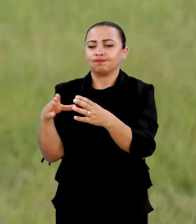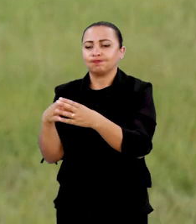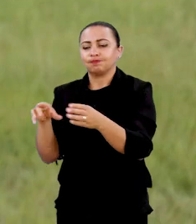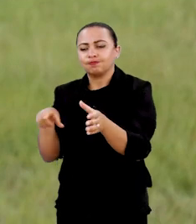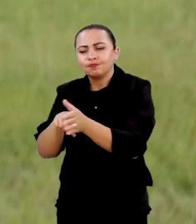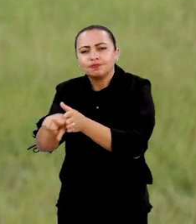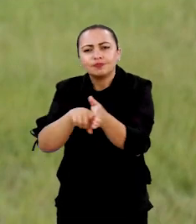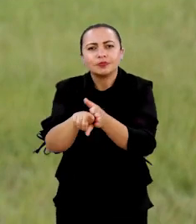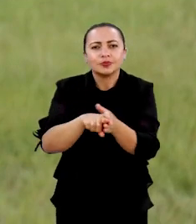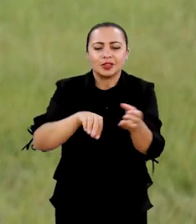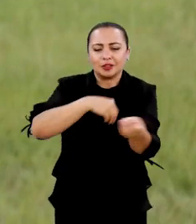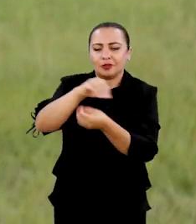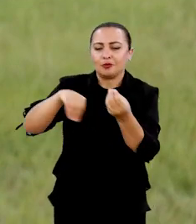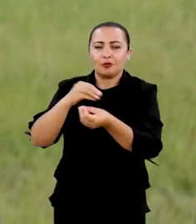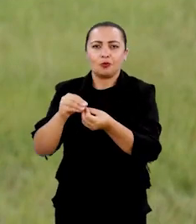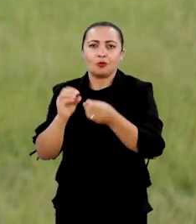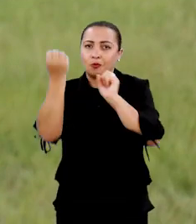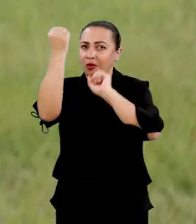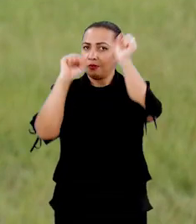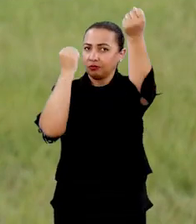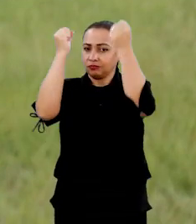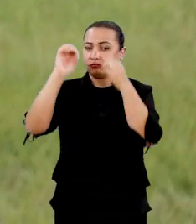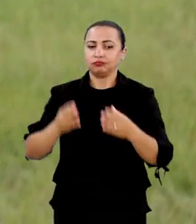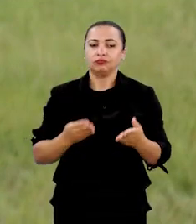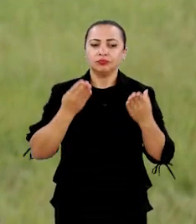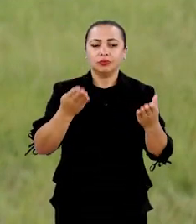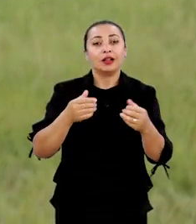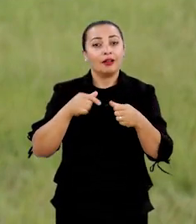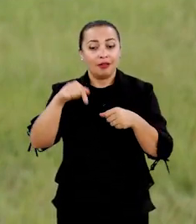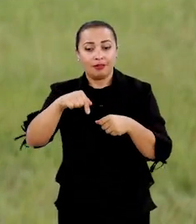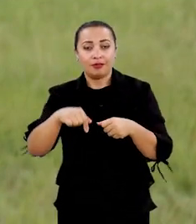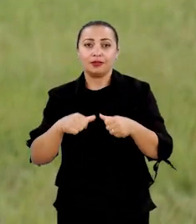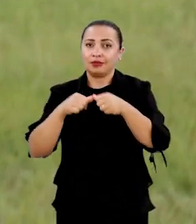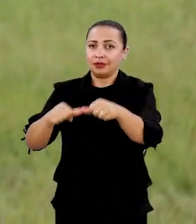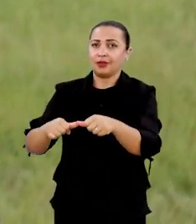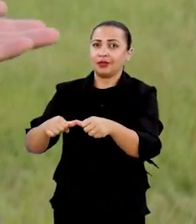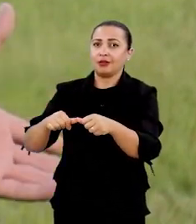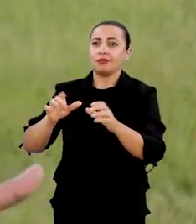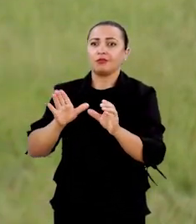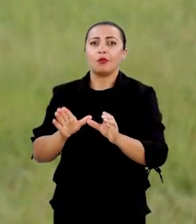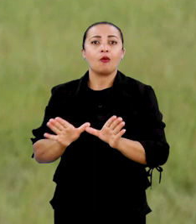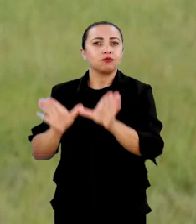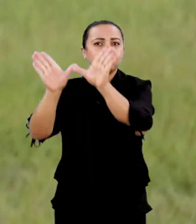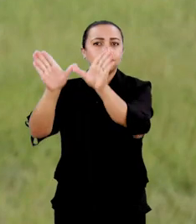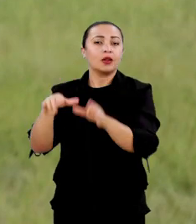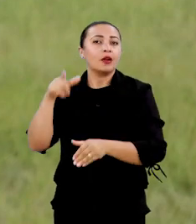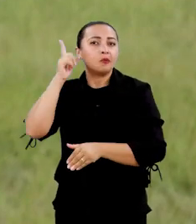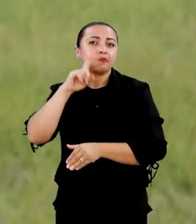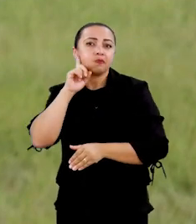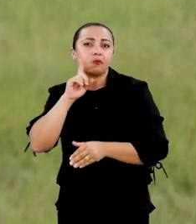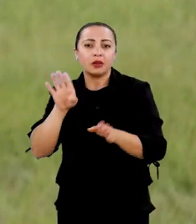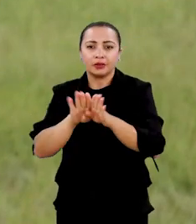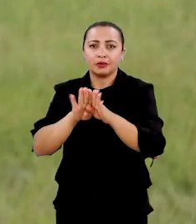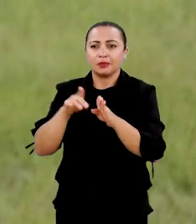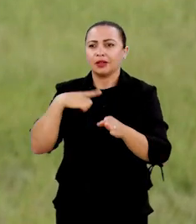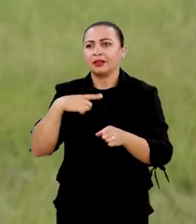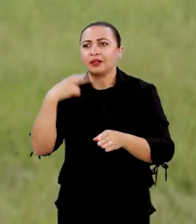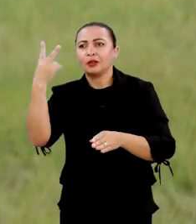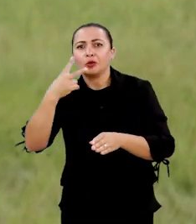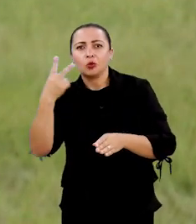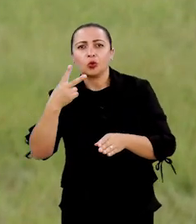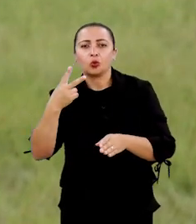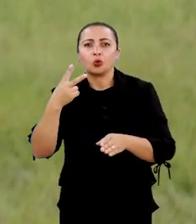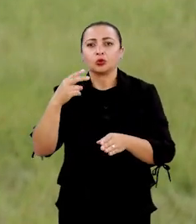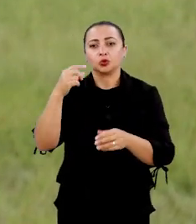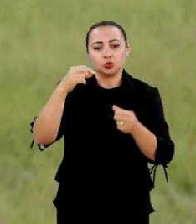utilizando esses dados para pesquisa. Eles desenvolvem equipamentos. Por exemplo, esse equipamento que foi instalado pela Força Americana, eles desenvolvem. Só existem